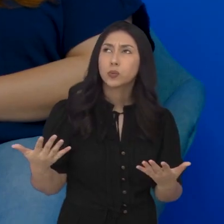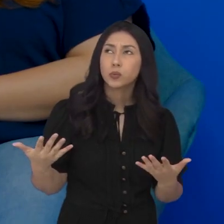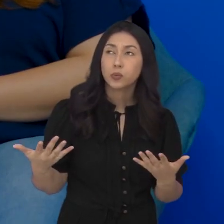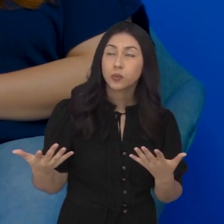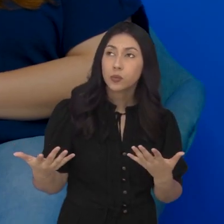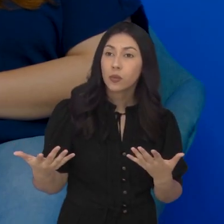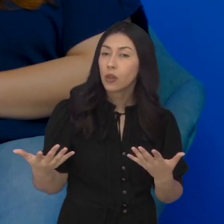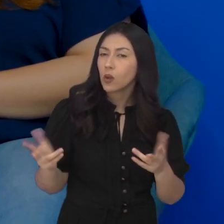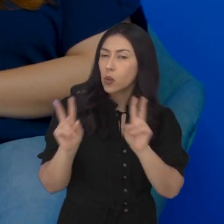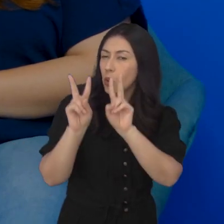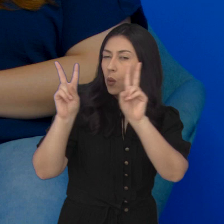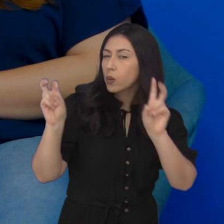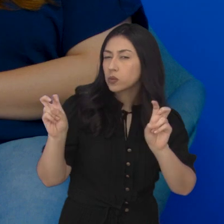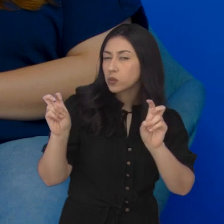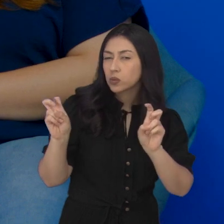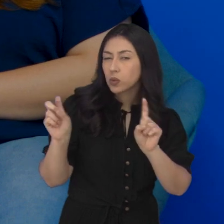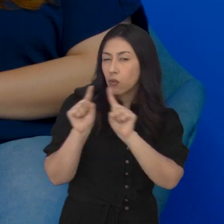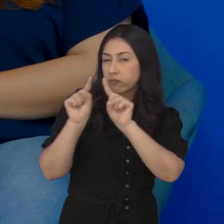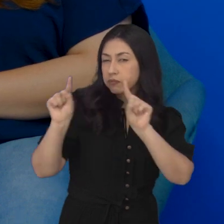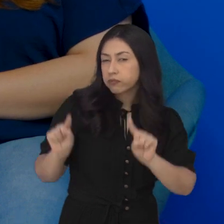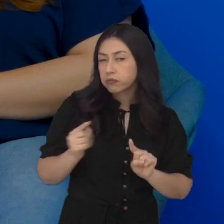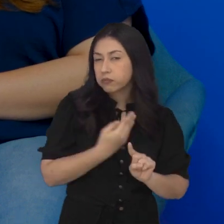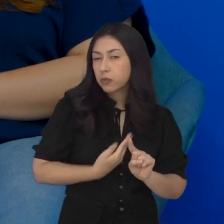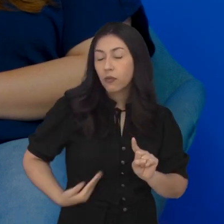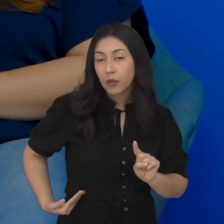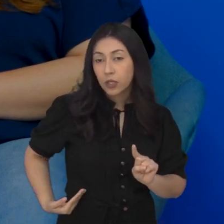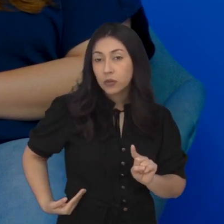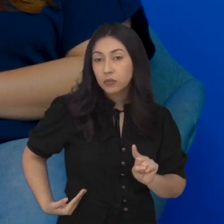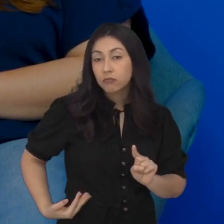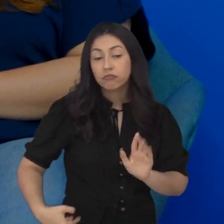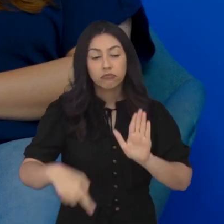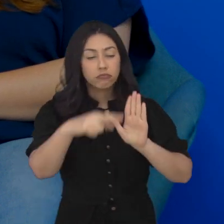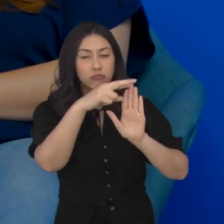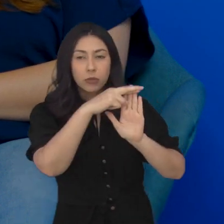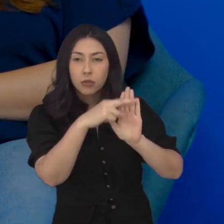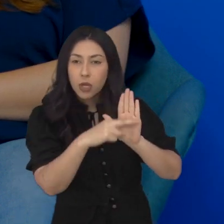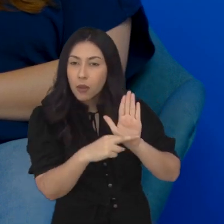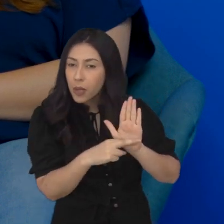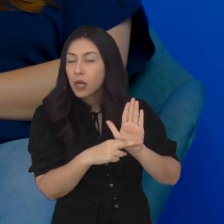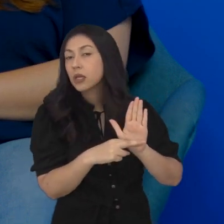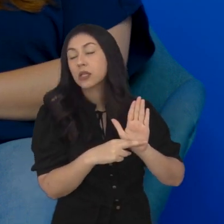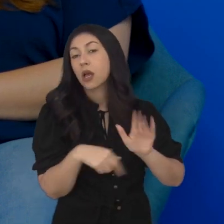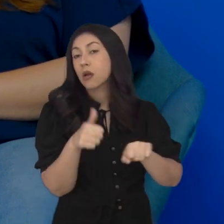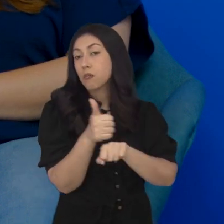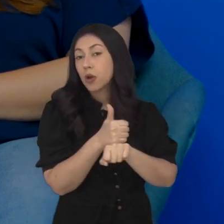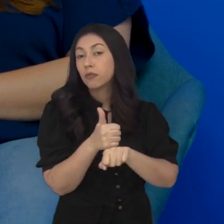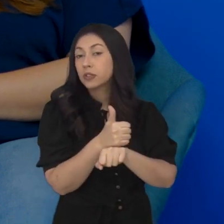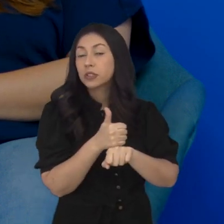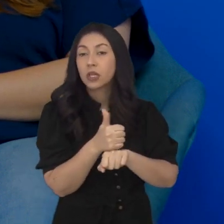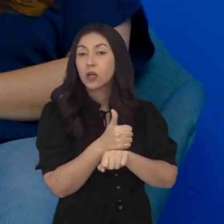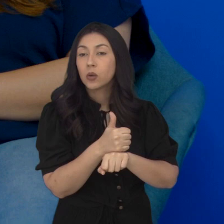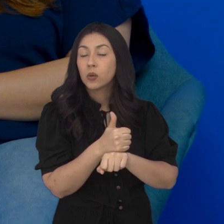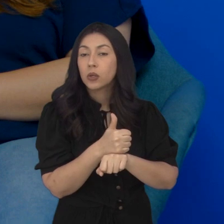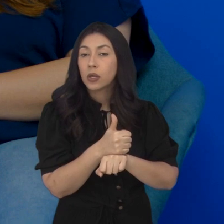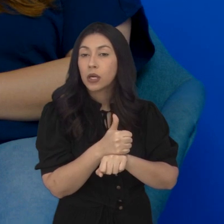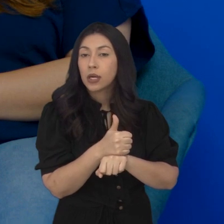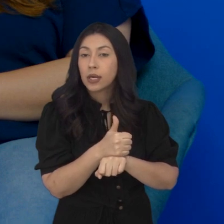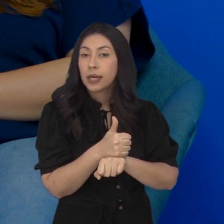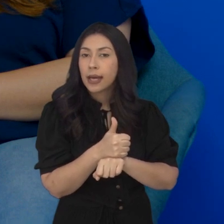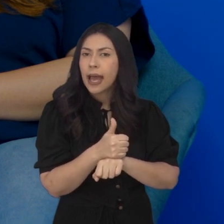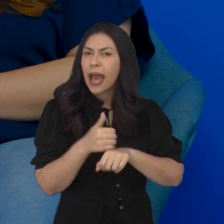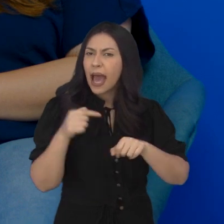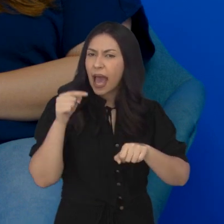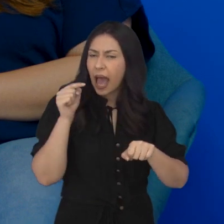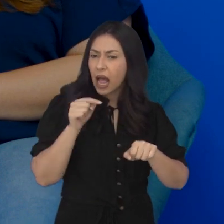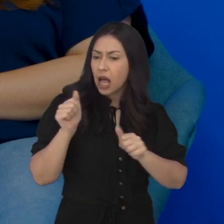trata dos funcionários públicos, tanto a regulamentação da profissão, da carreira, ela prevê algum tipo